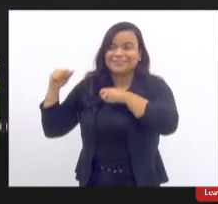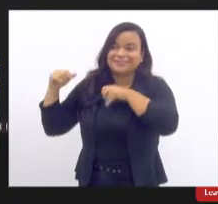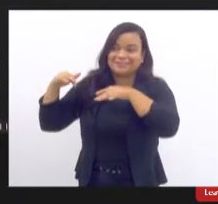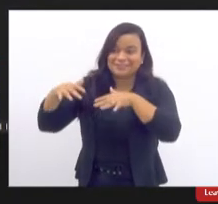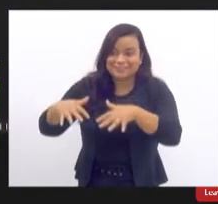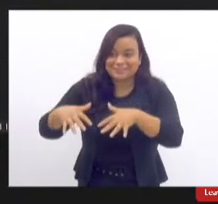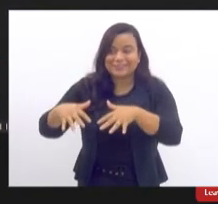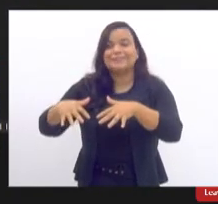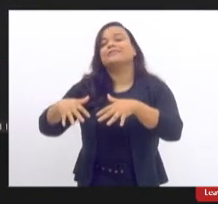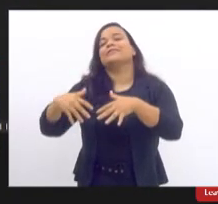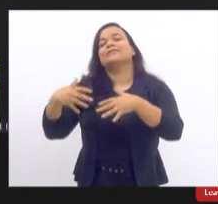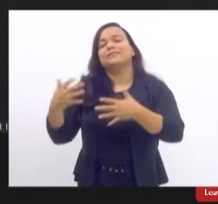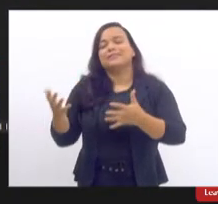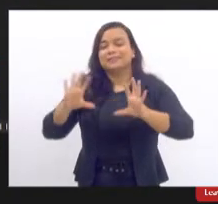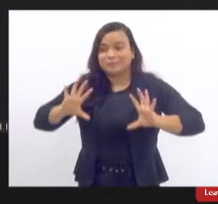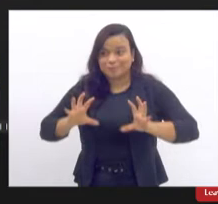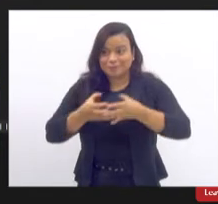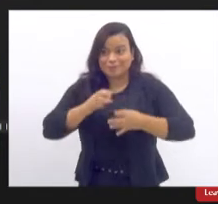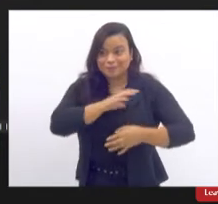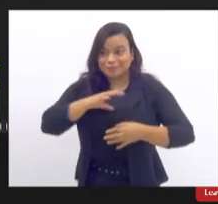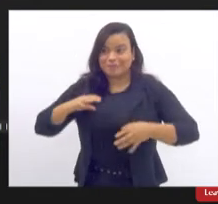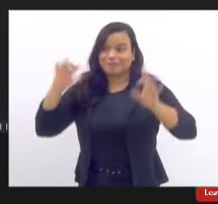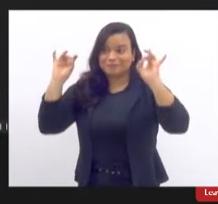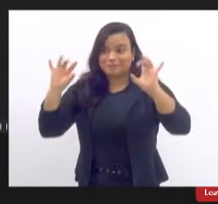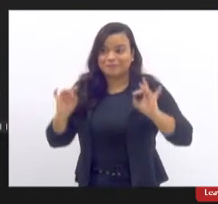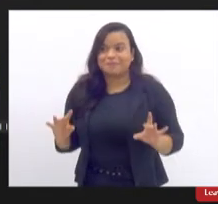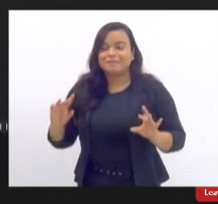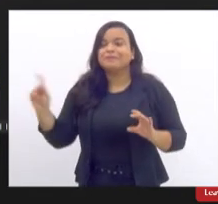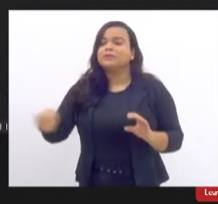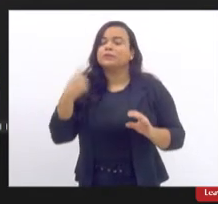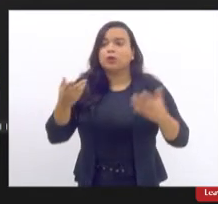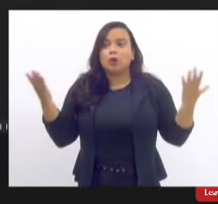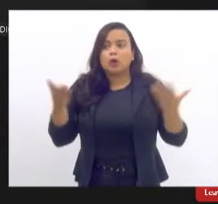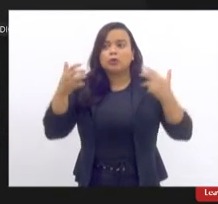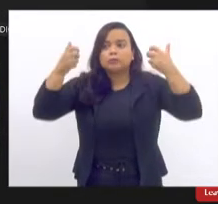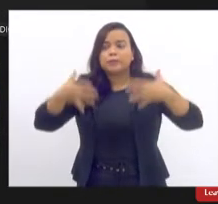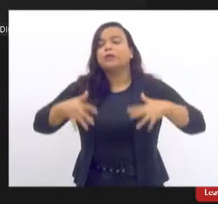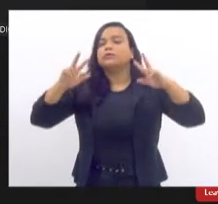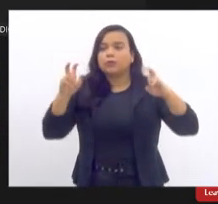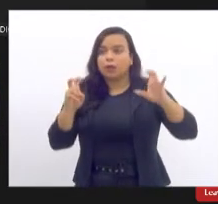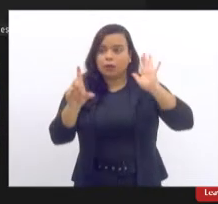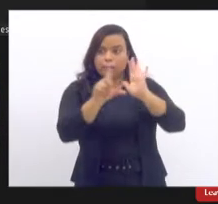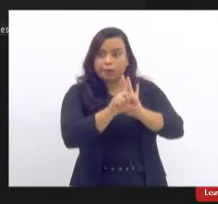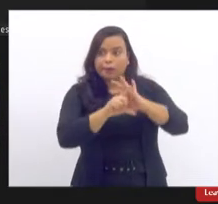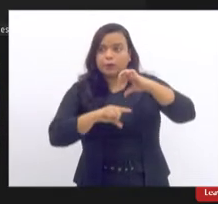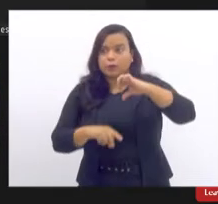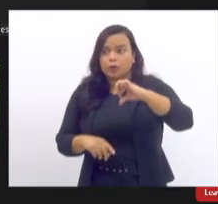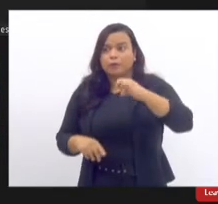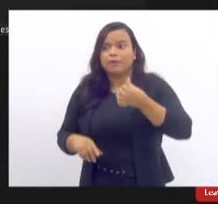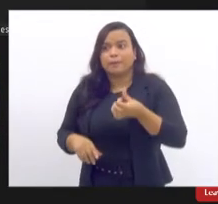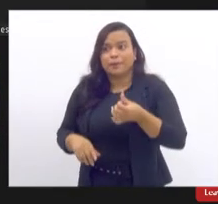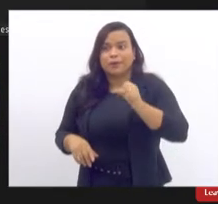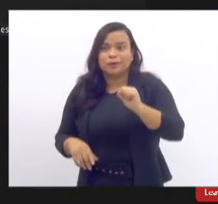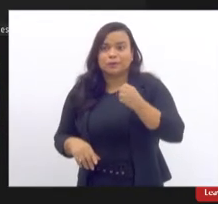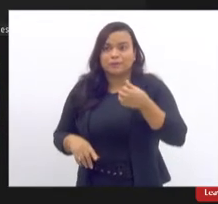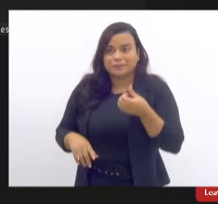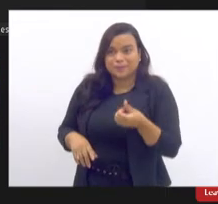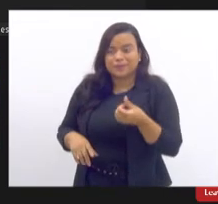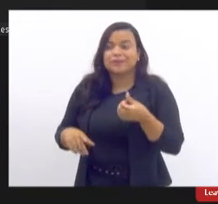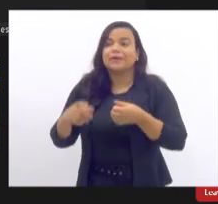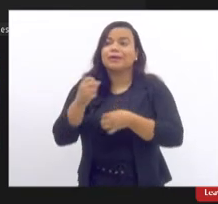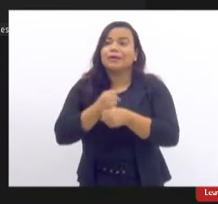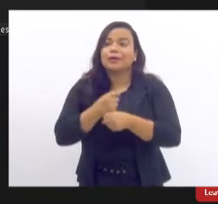Comissão do Cúmplice. Dessa vez nós estamos tratando da lei 9686 de